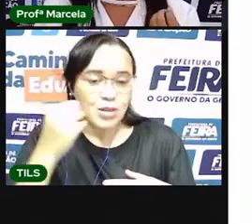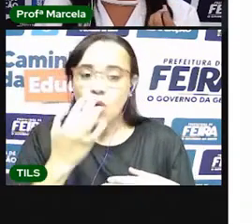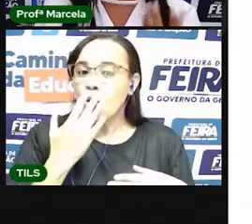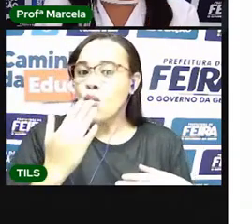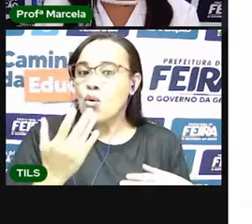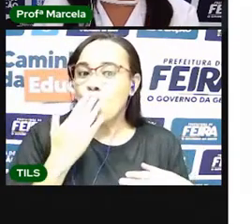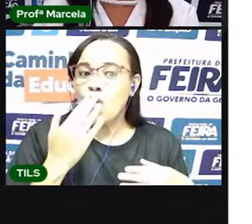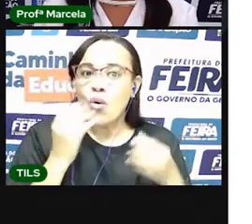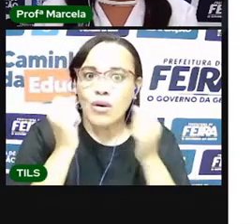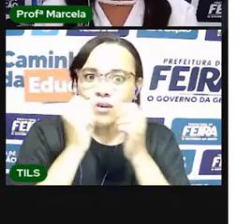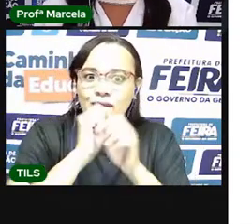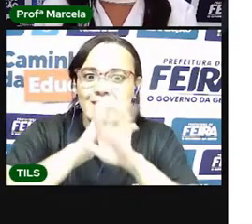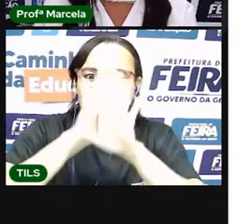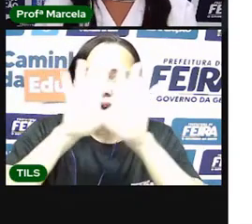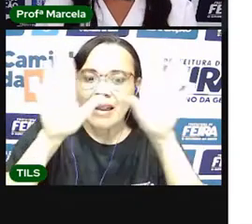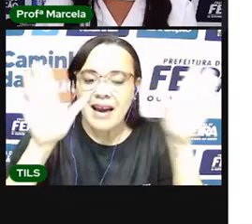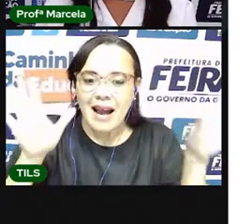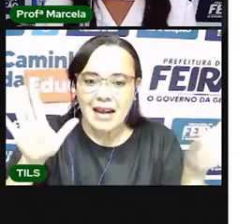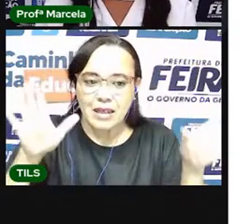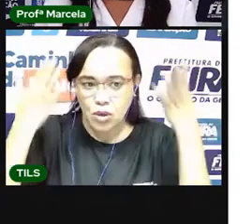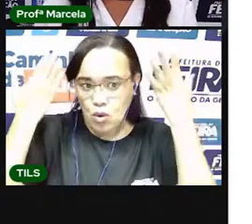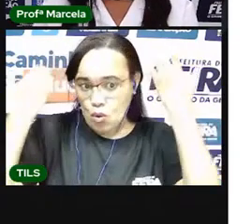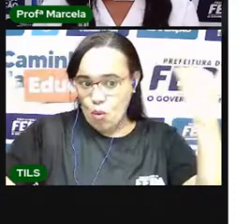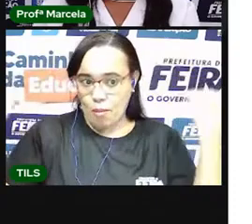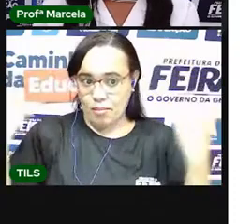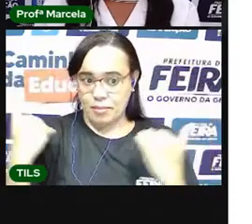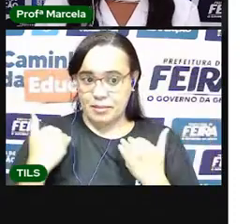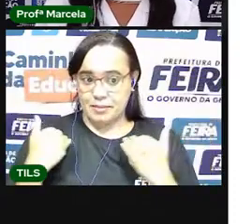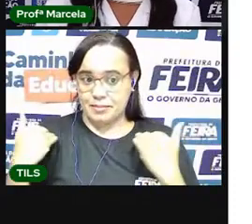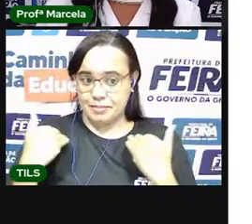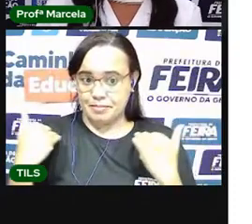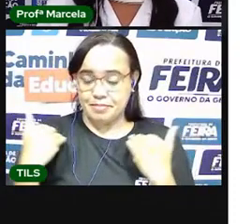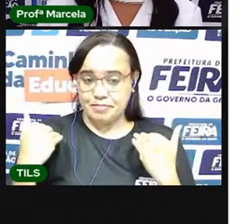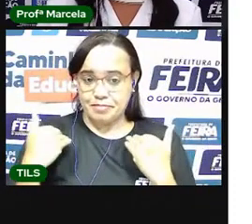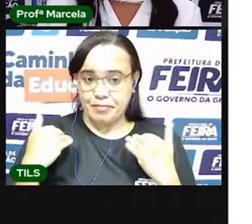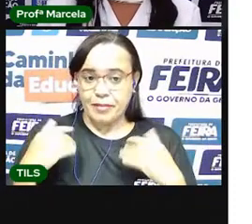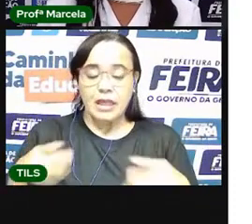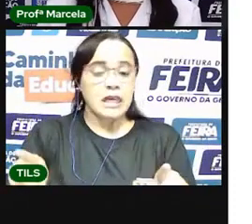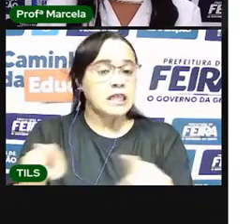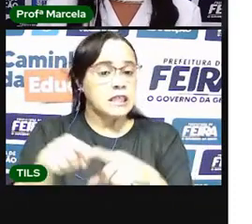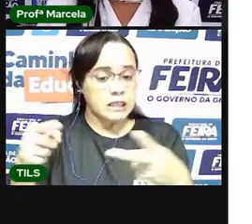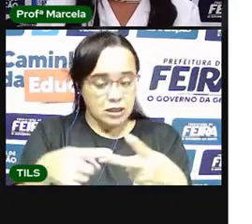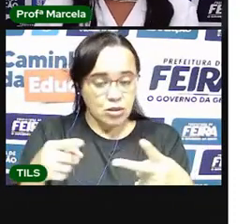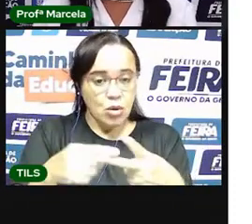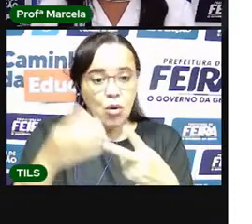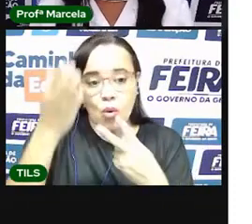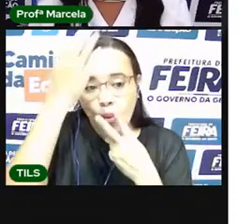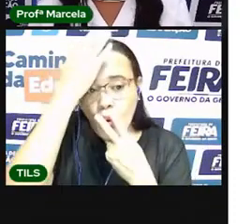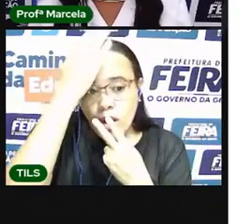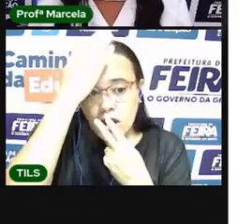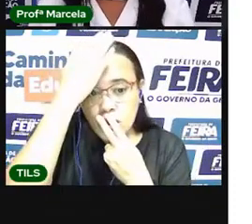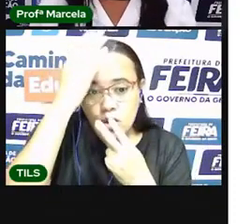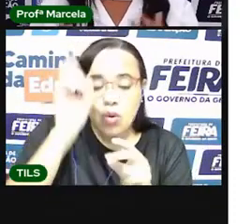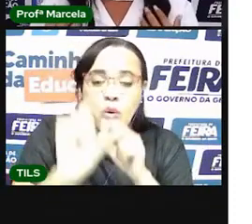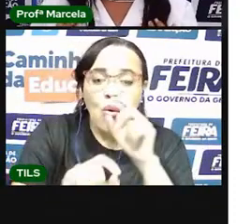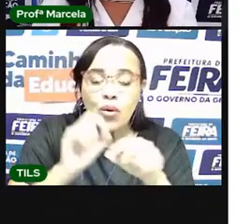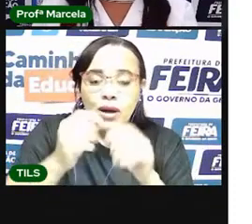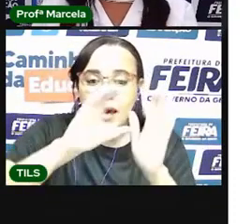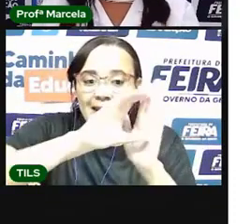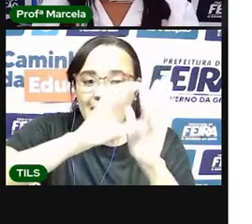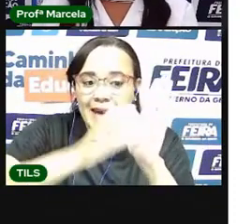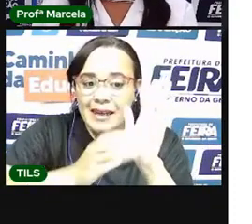cabelos lisos, compridos. Dos indígenas, por exemplo, tem as características